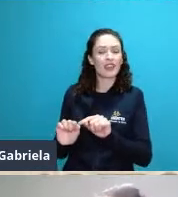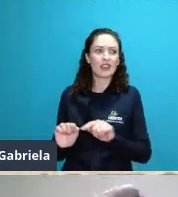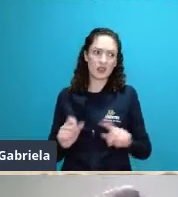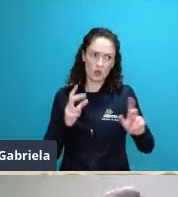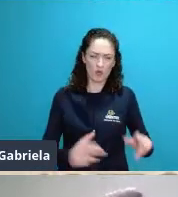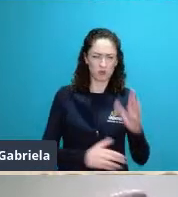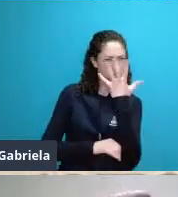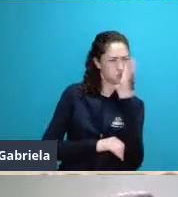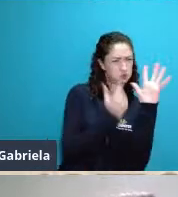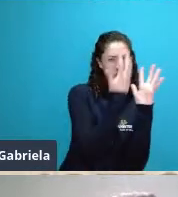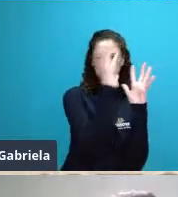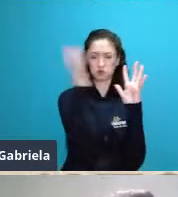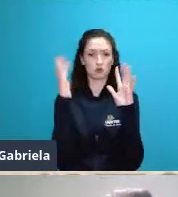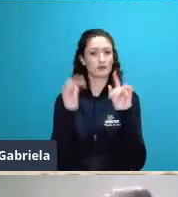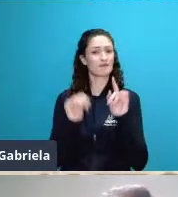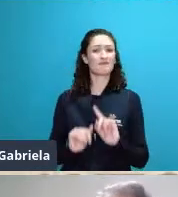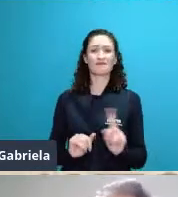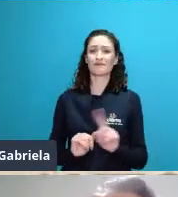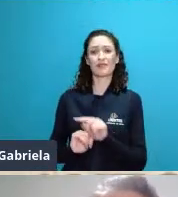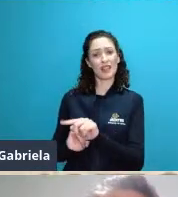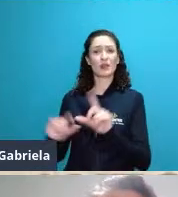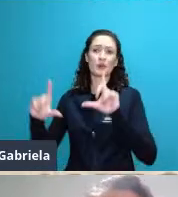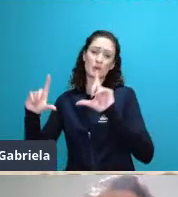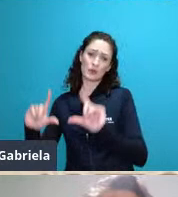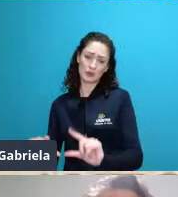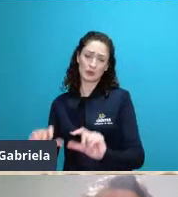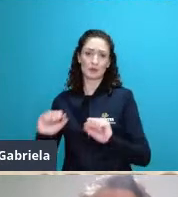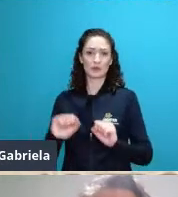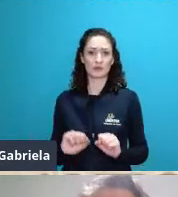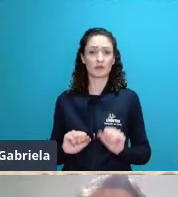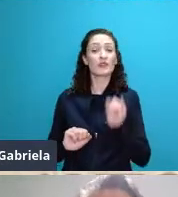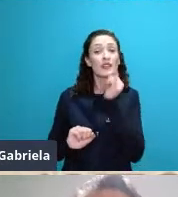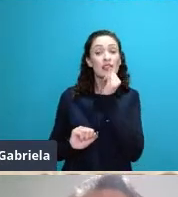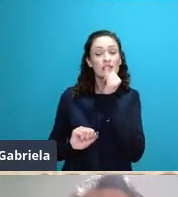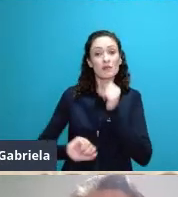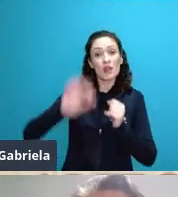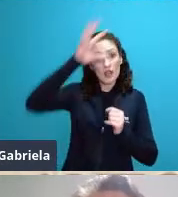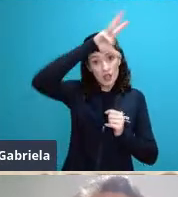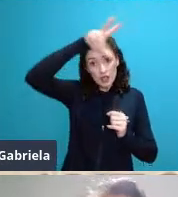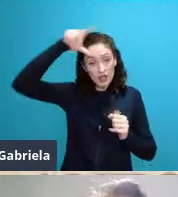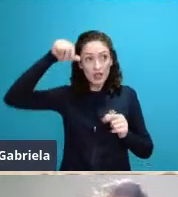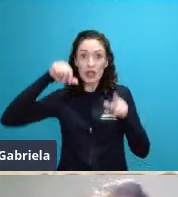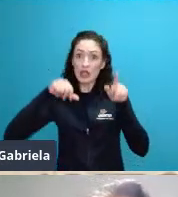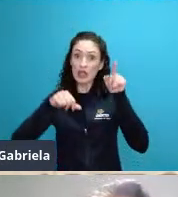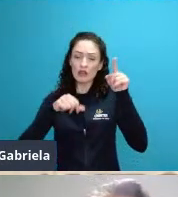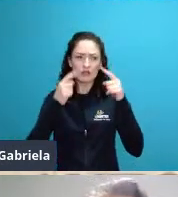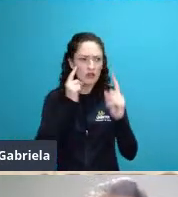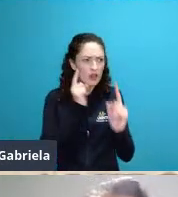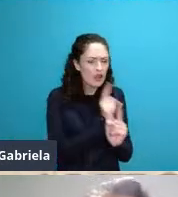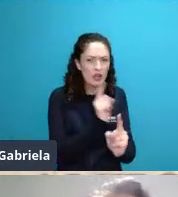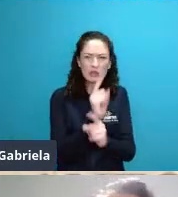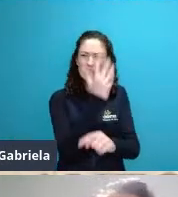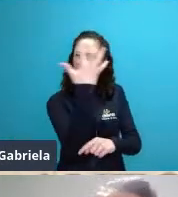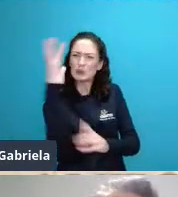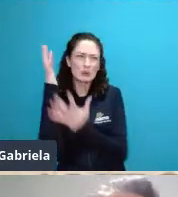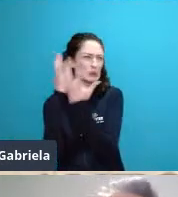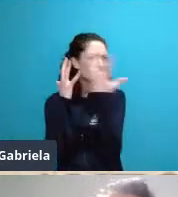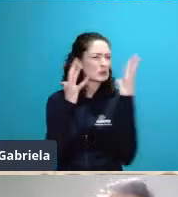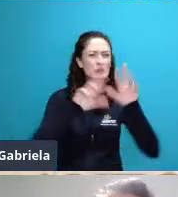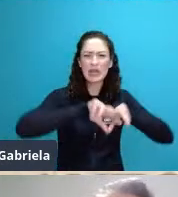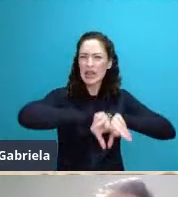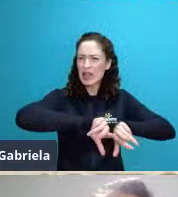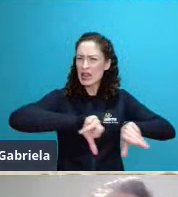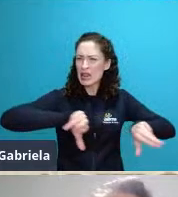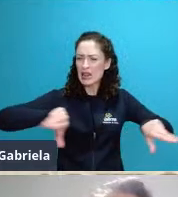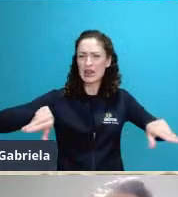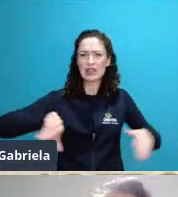porque florestas muito desenvolvidas como a Amazônia tem uma biomassa muito grande e elas embora produzam muito